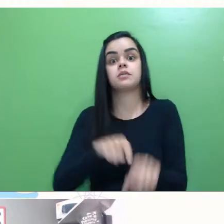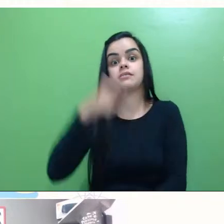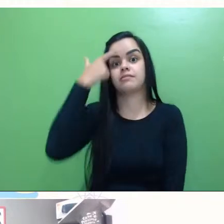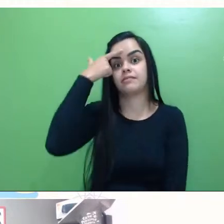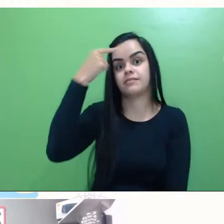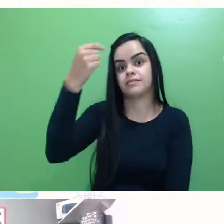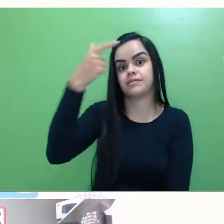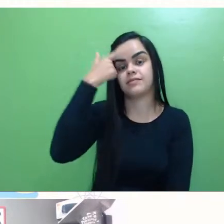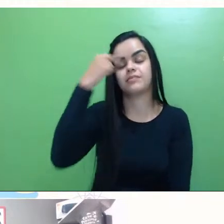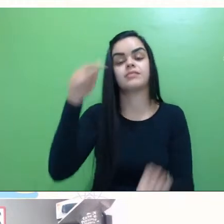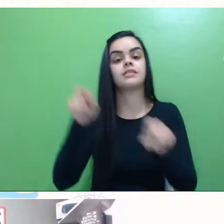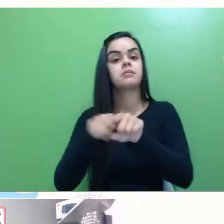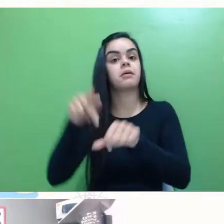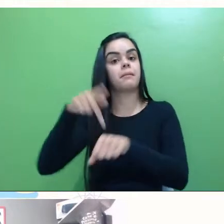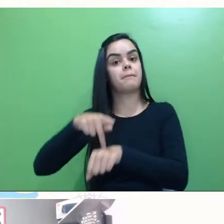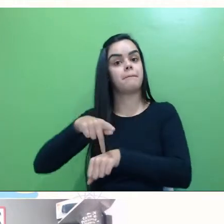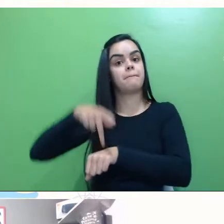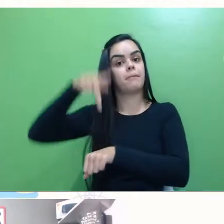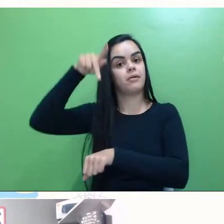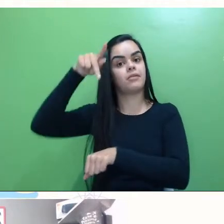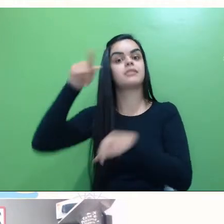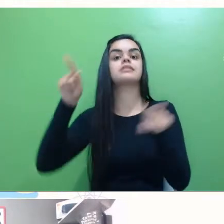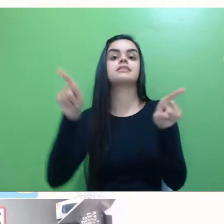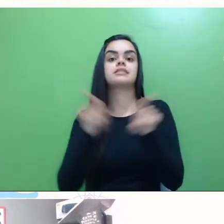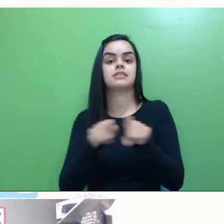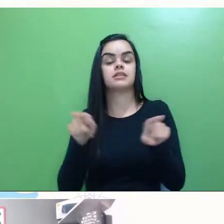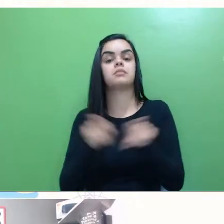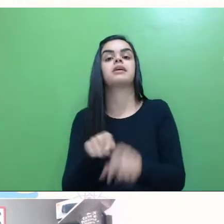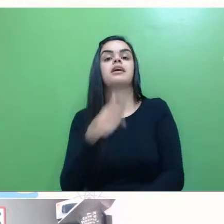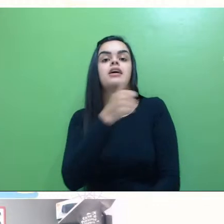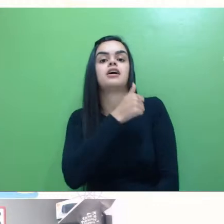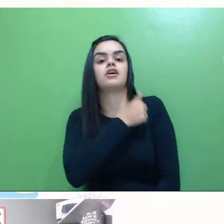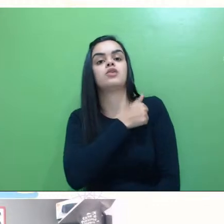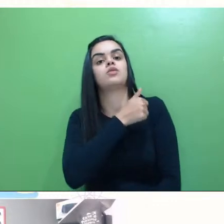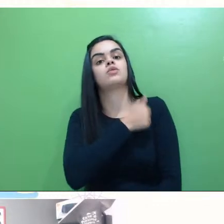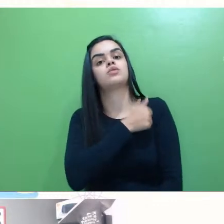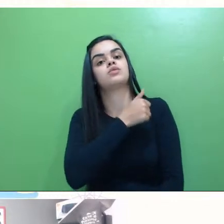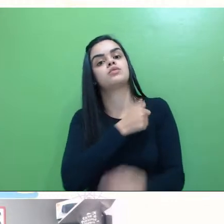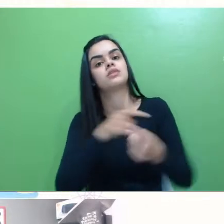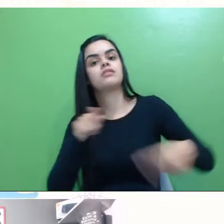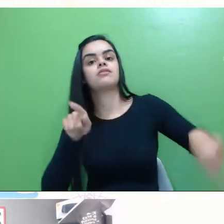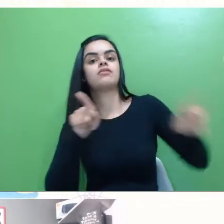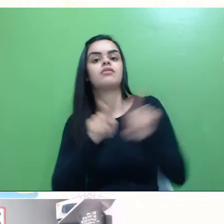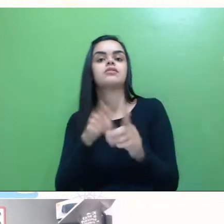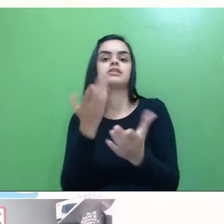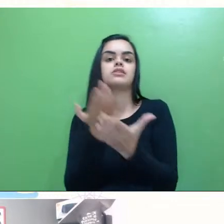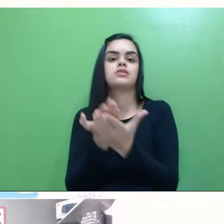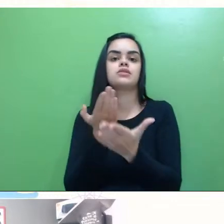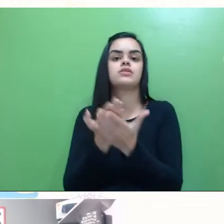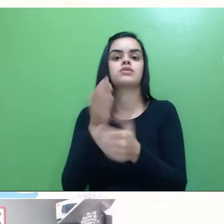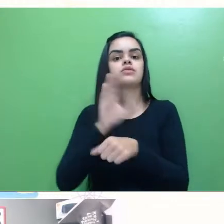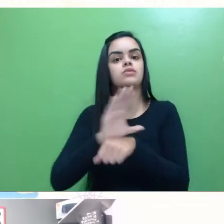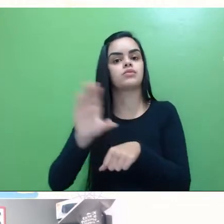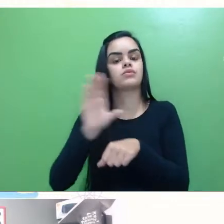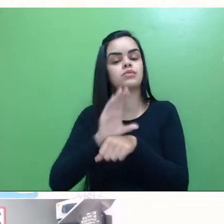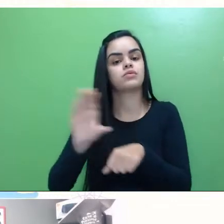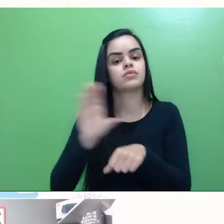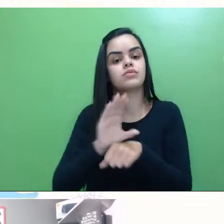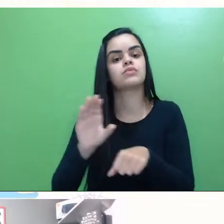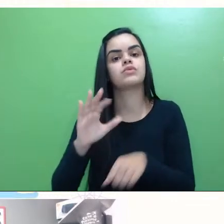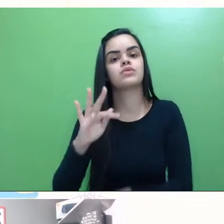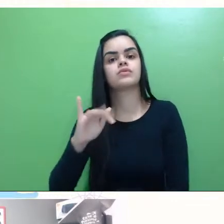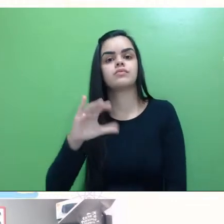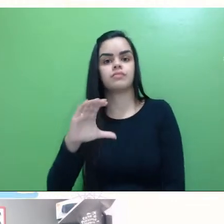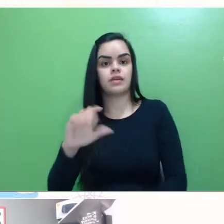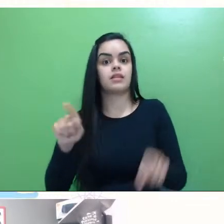e pós-graduação, né, e até mesmo alunos que estão retomando os estudos através dos cursos FIC, a gente